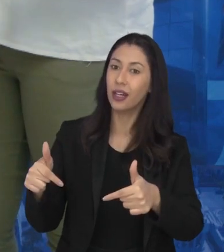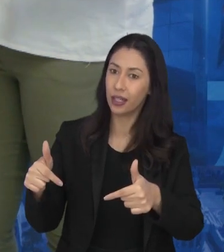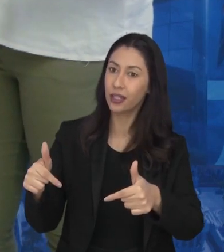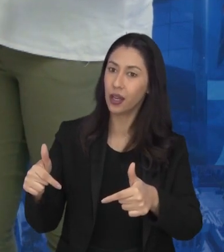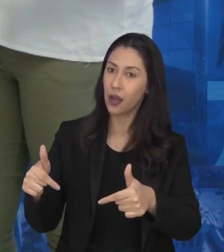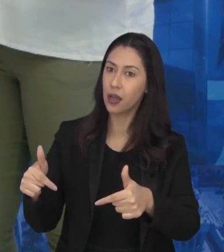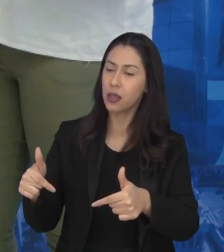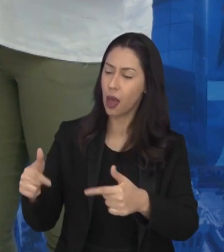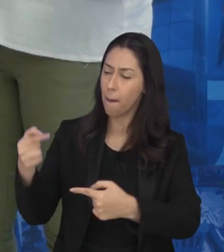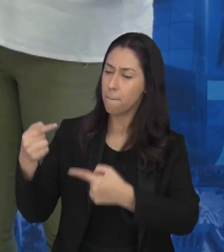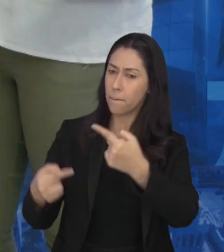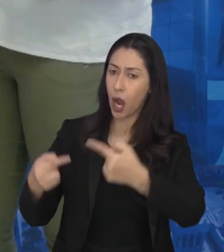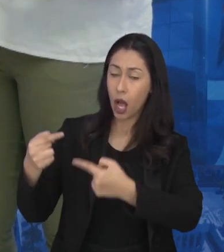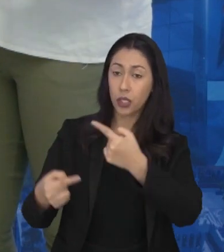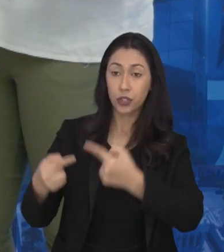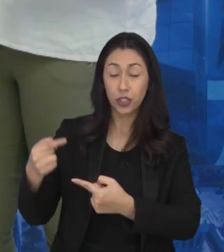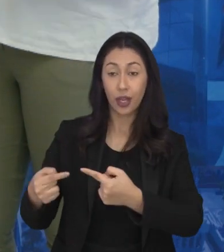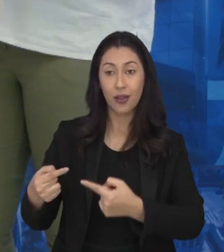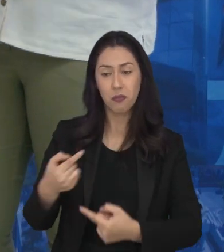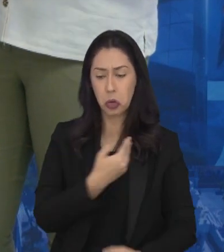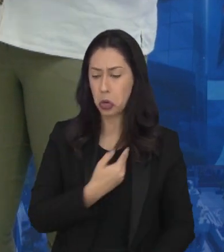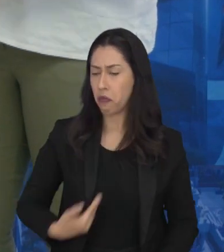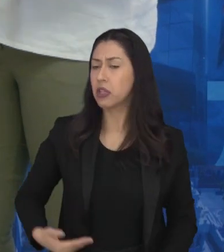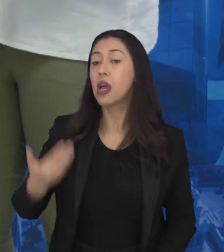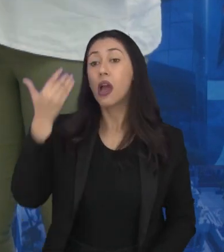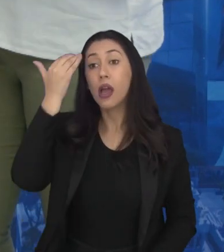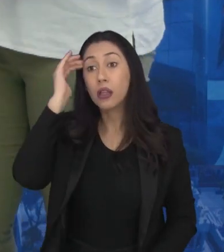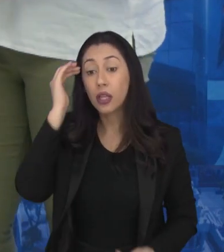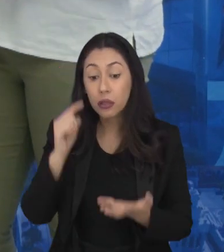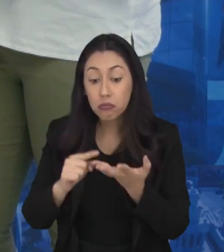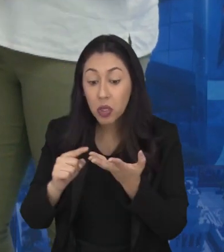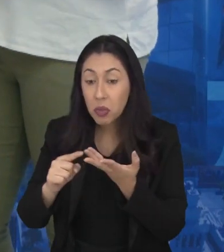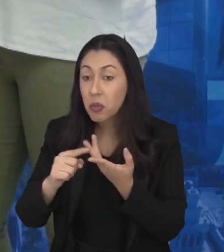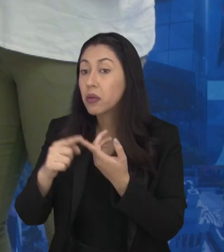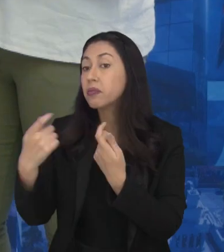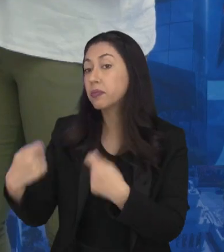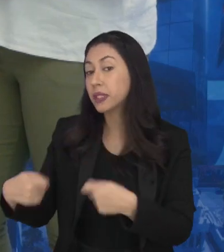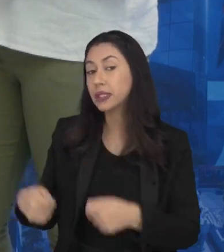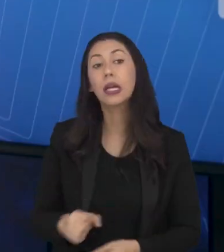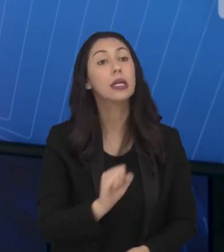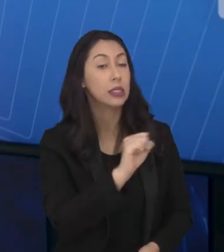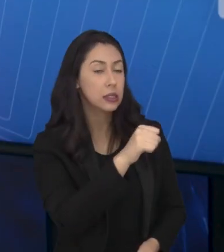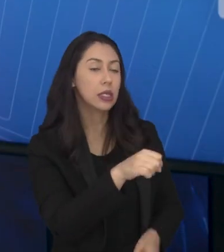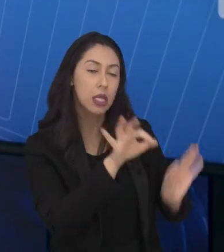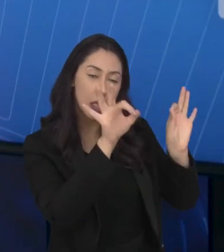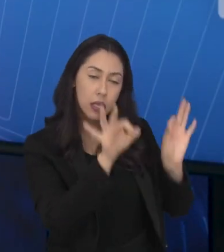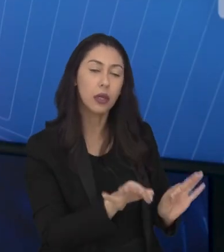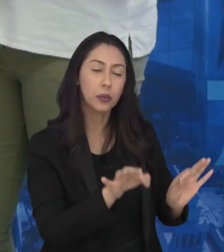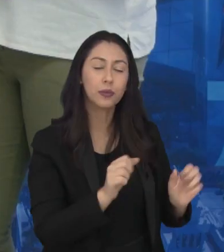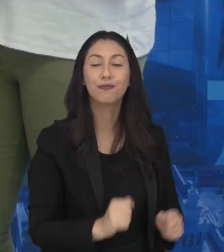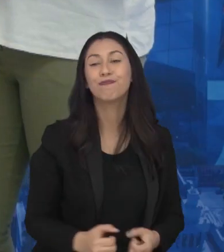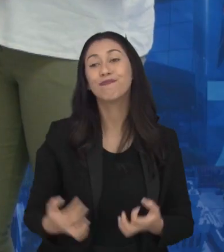na participação política para que os governantes entendam as necessidades. Sim, exato.